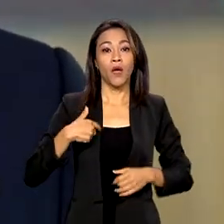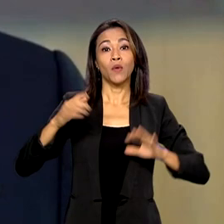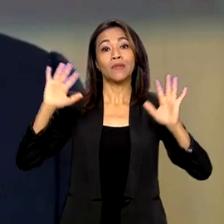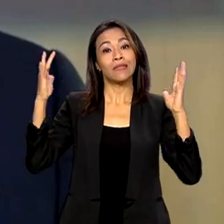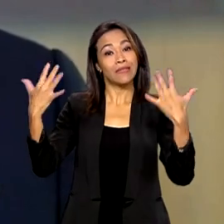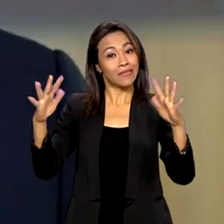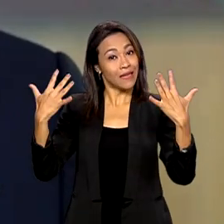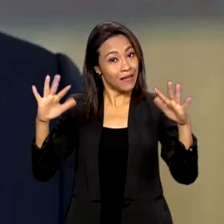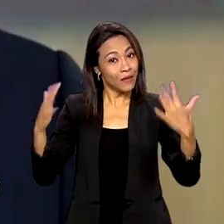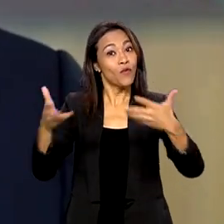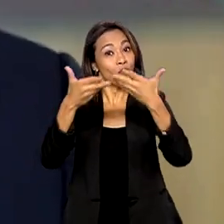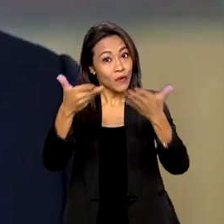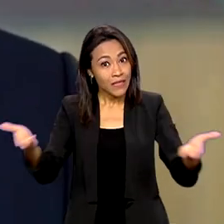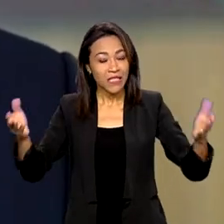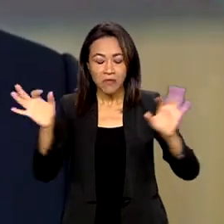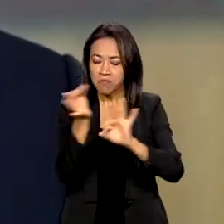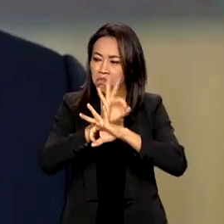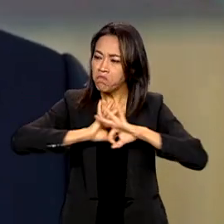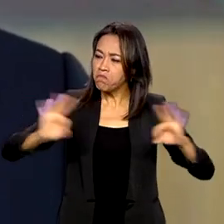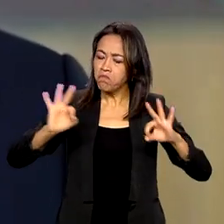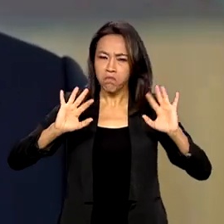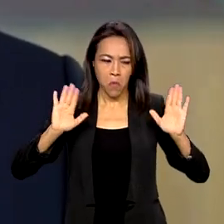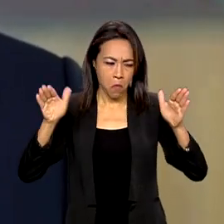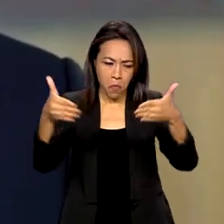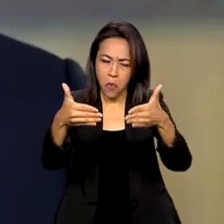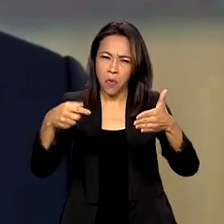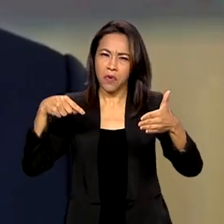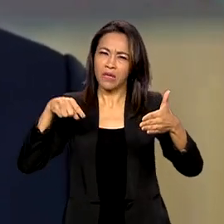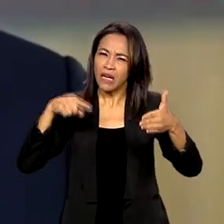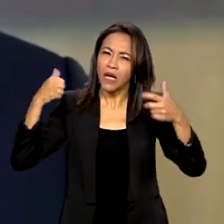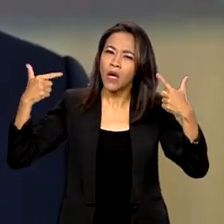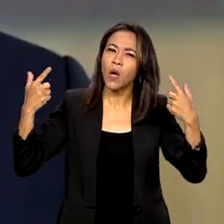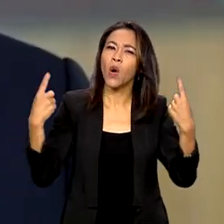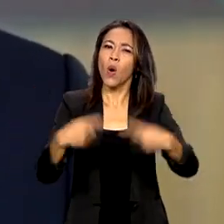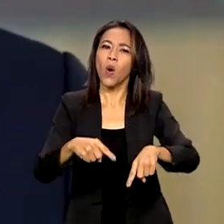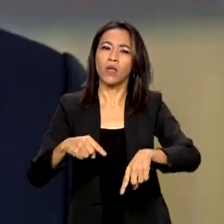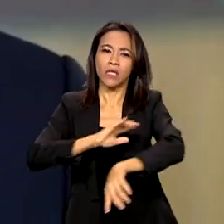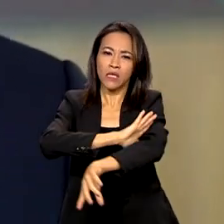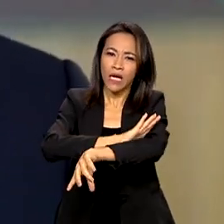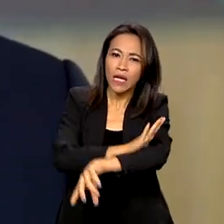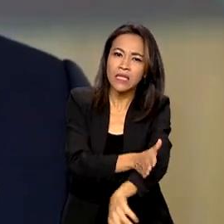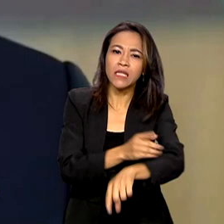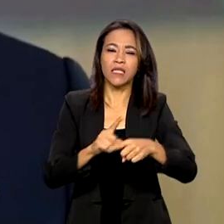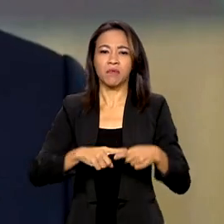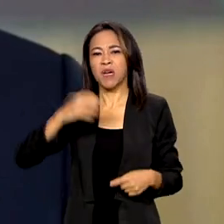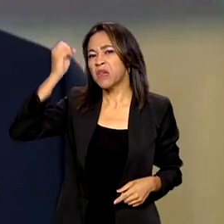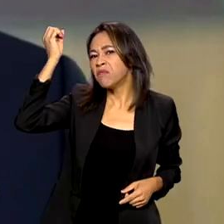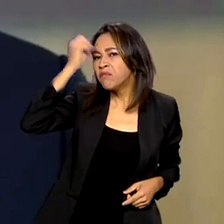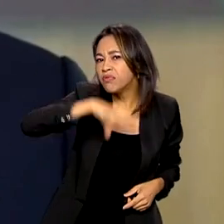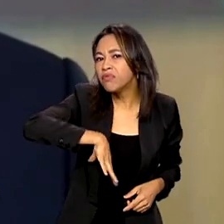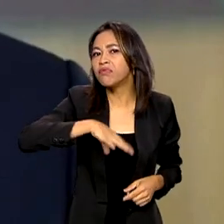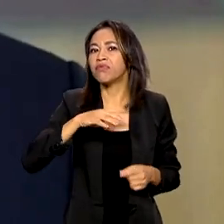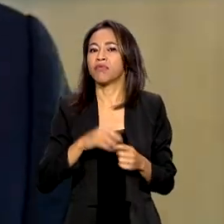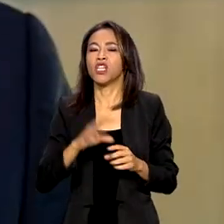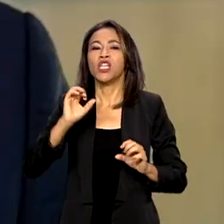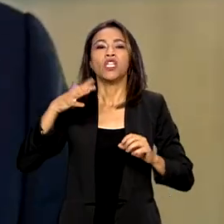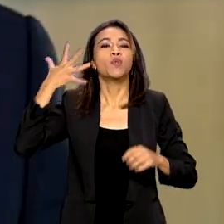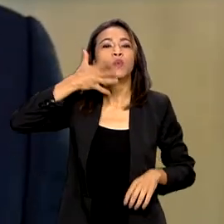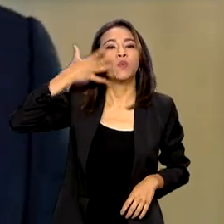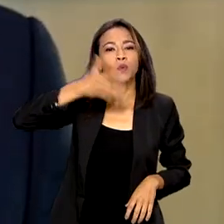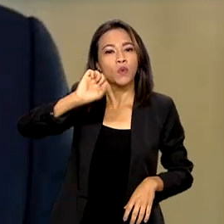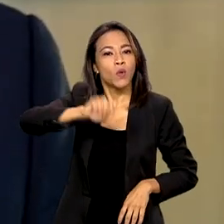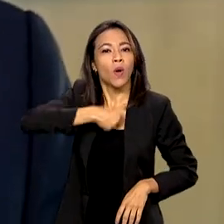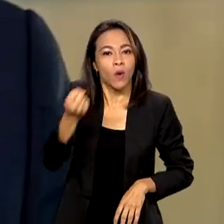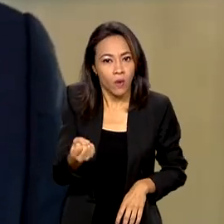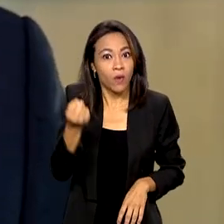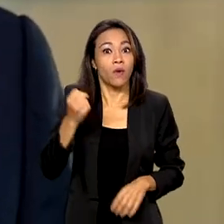participam deste extraordinário espaço de combate ao racismo, à xenofobia, à intolerância e ao discurso de ódio. Não resta